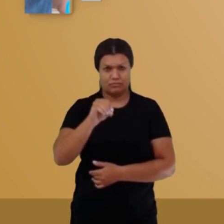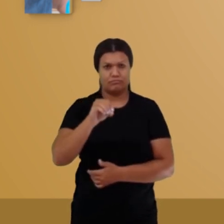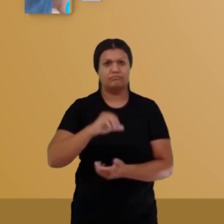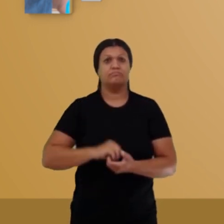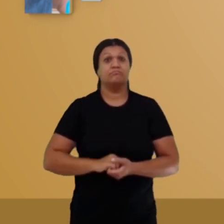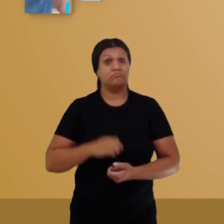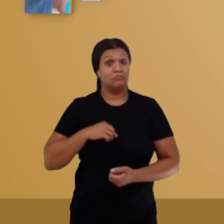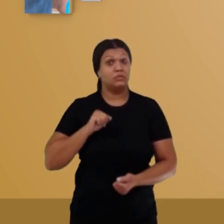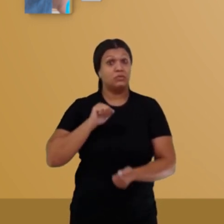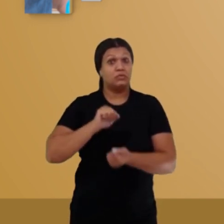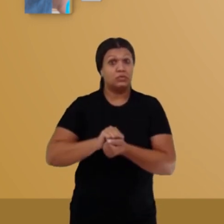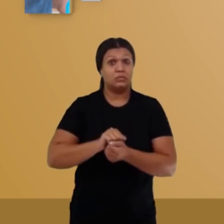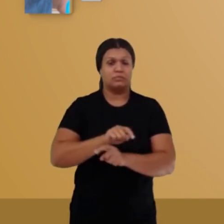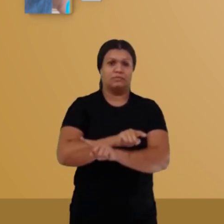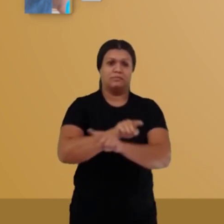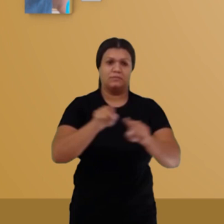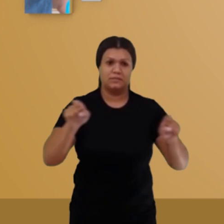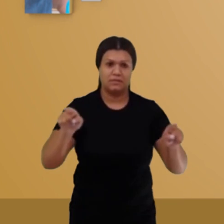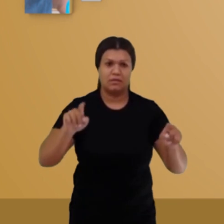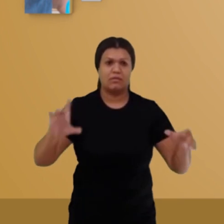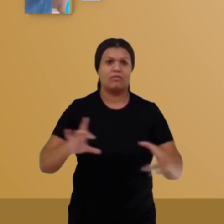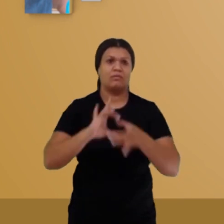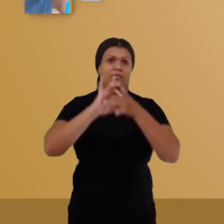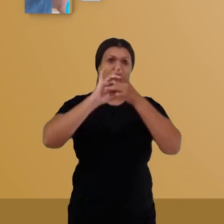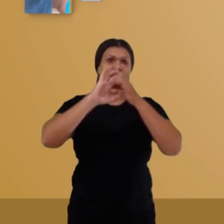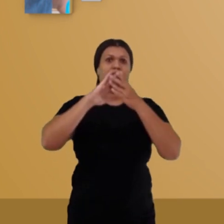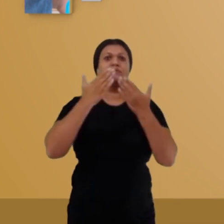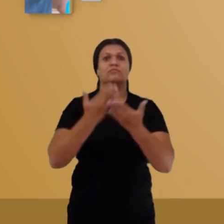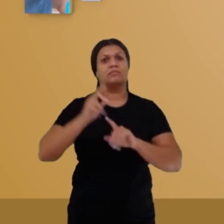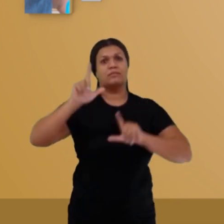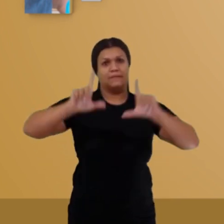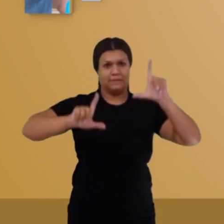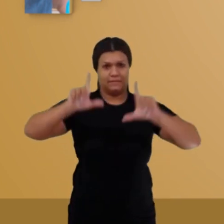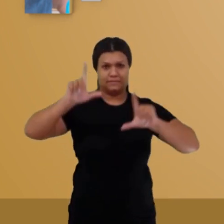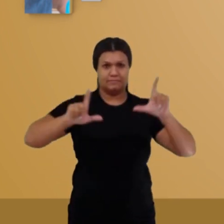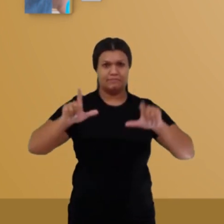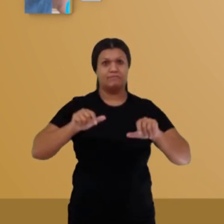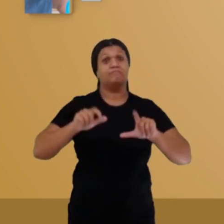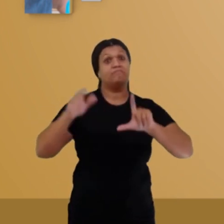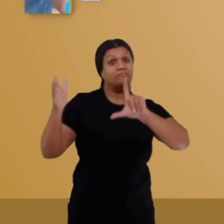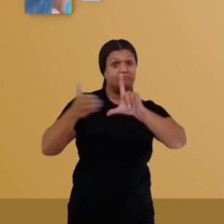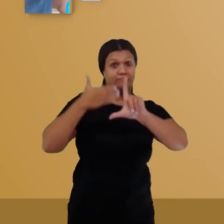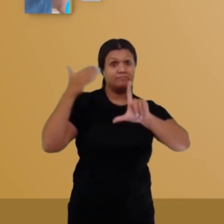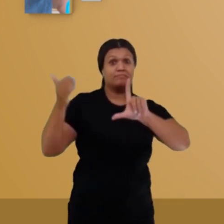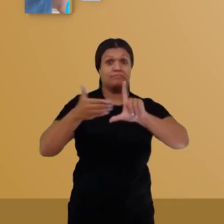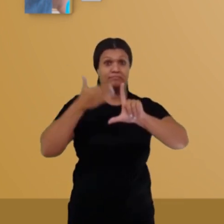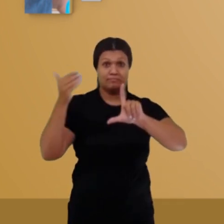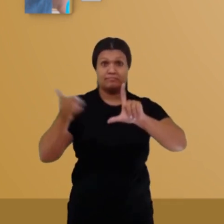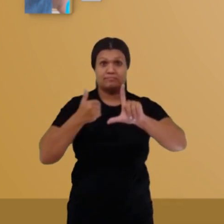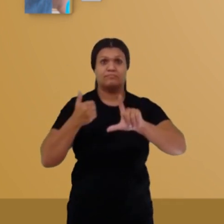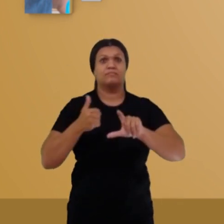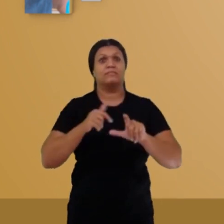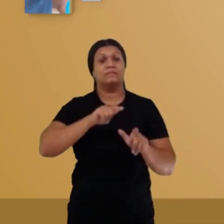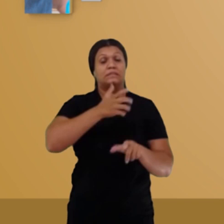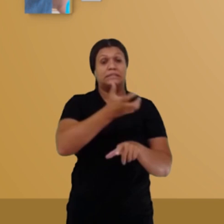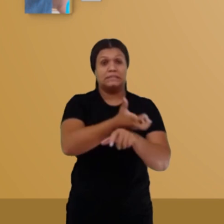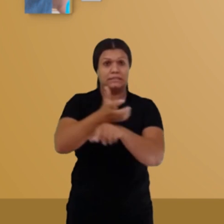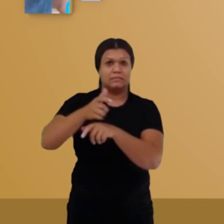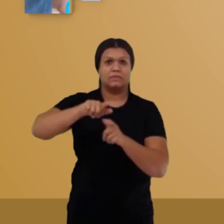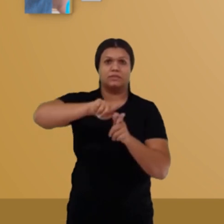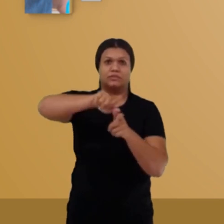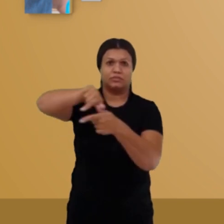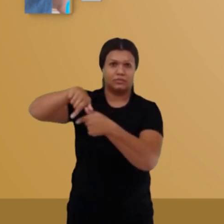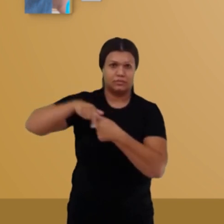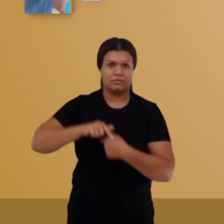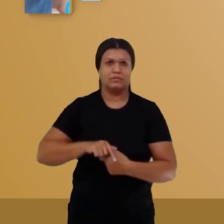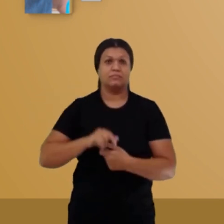Amaral. Estou aqui com você, no Conexão Escola TV, gravando videoaulas de geografia